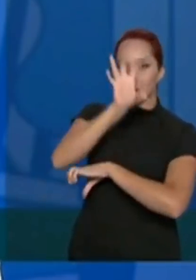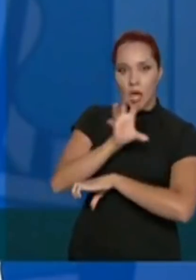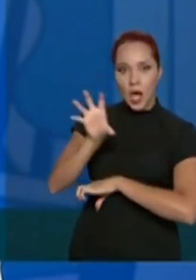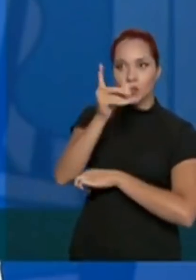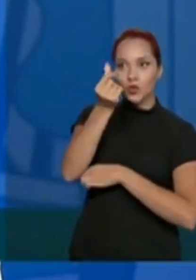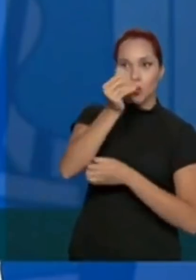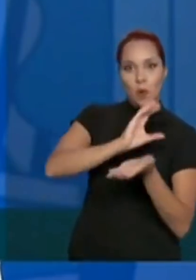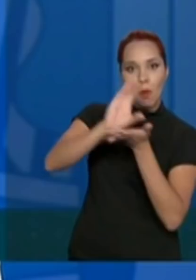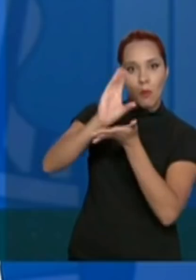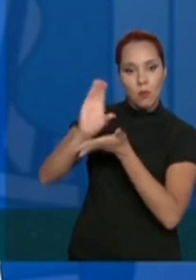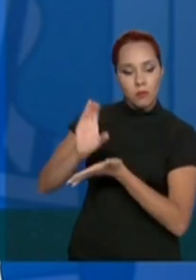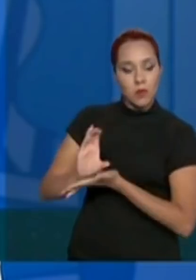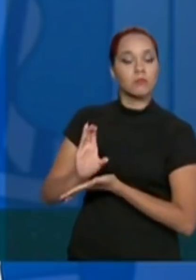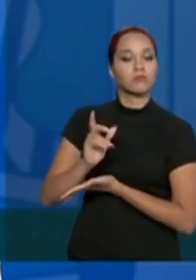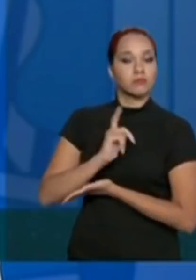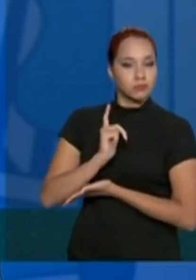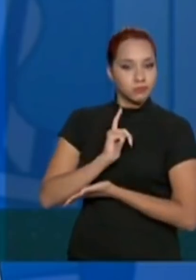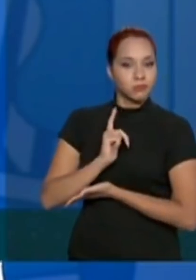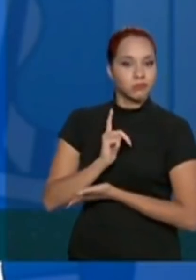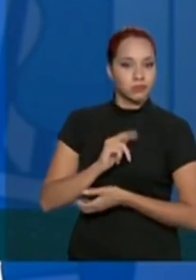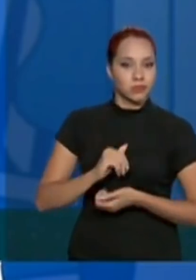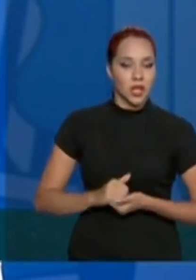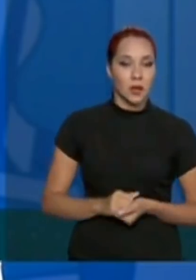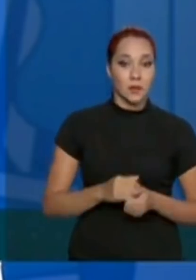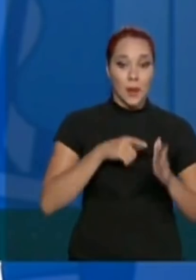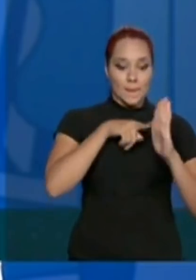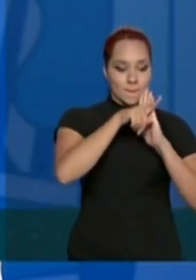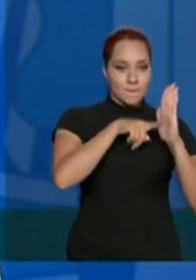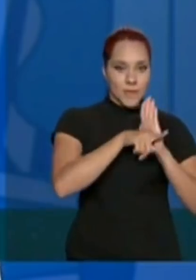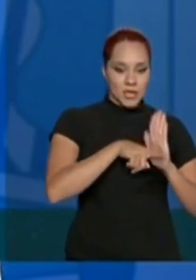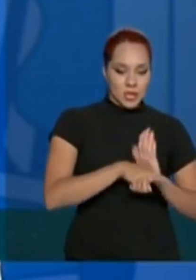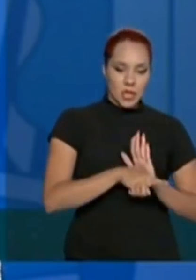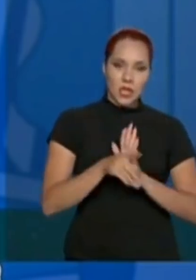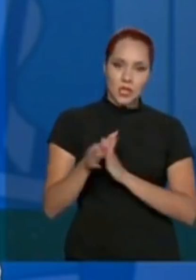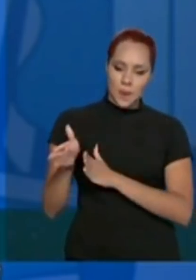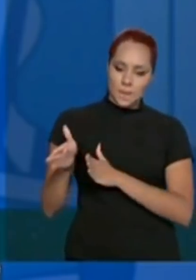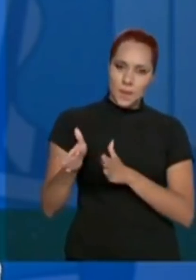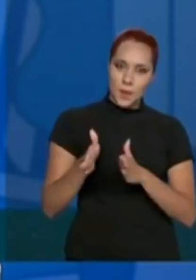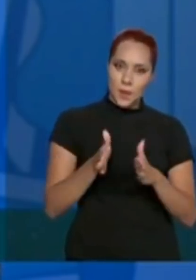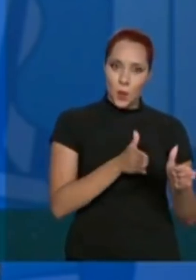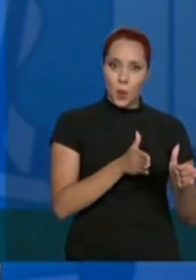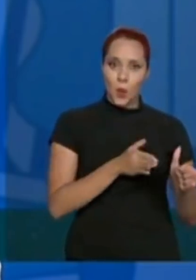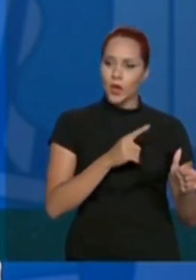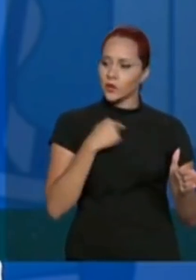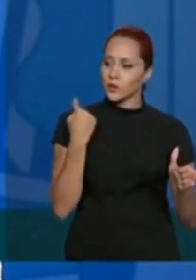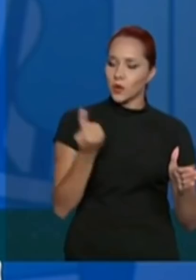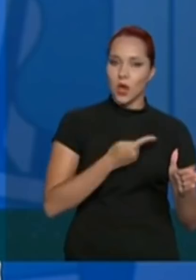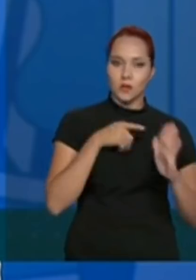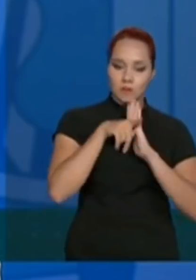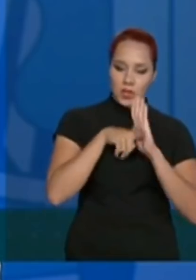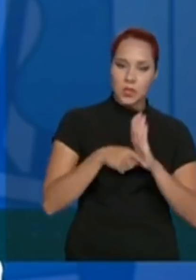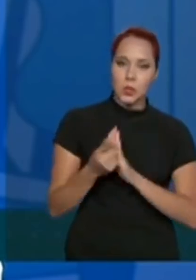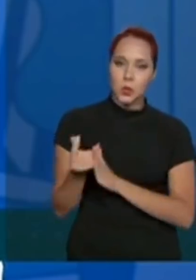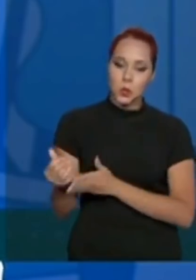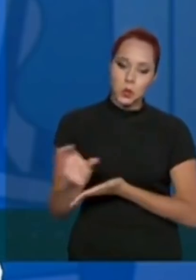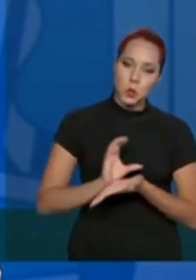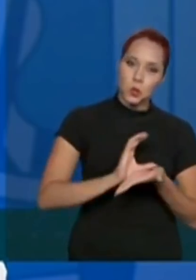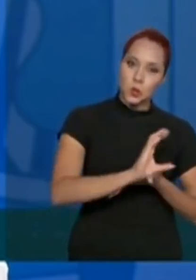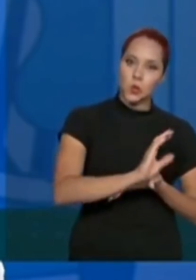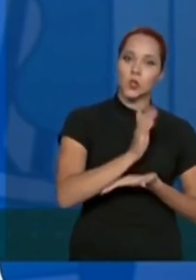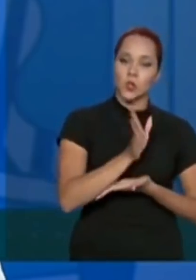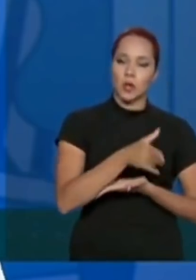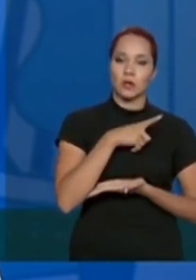mãos, a pesquisa está andando, as linhas de pesquisa nossas estão financiadas, temos que